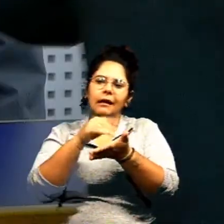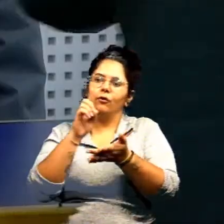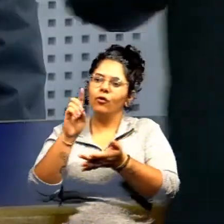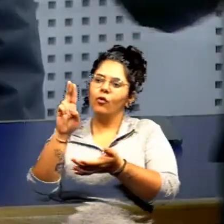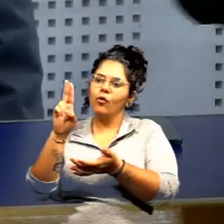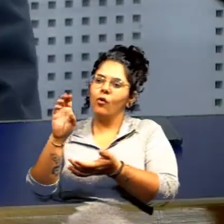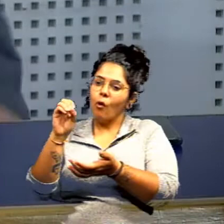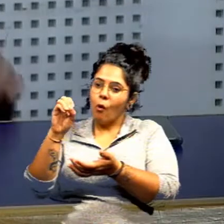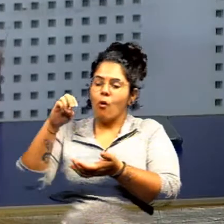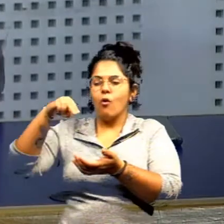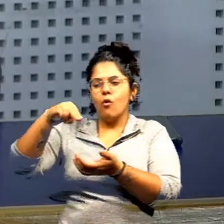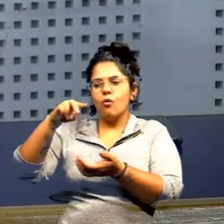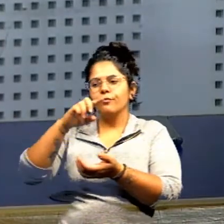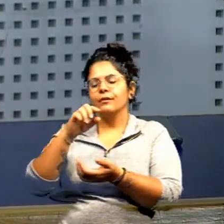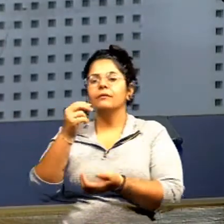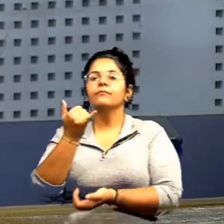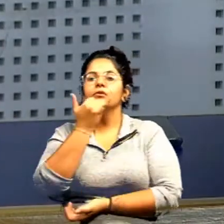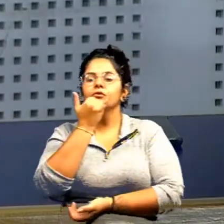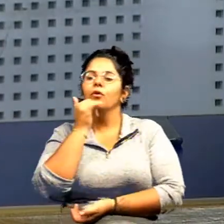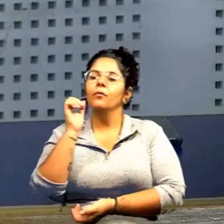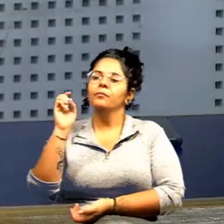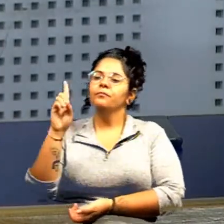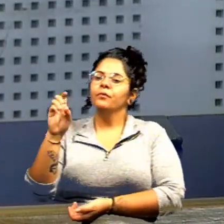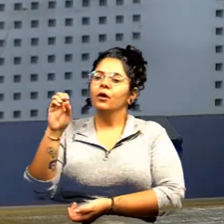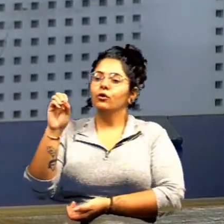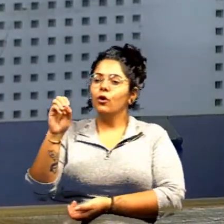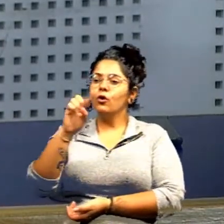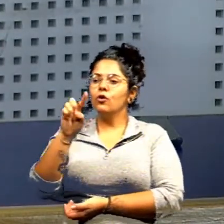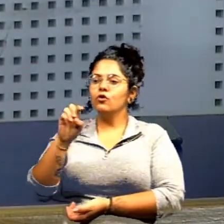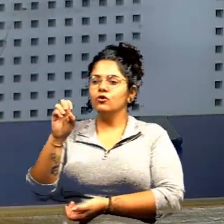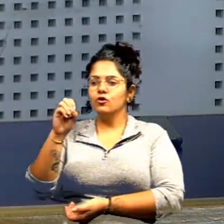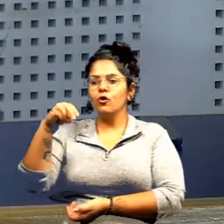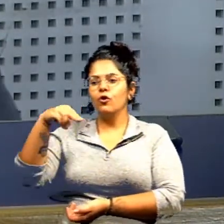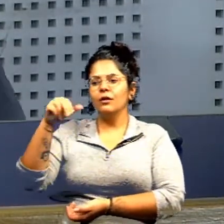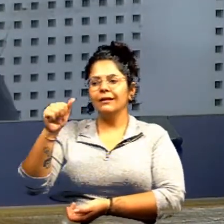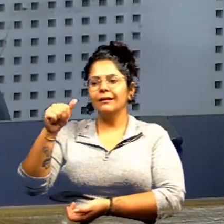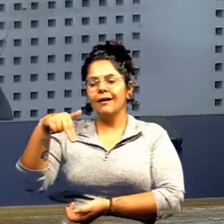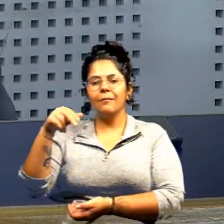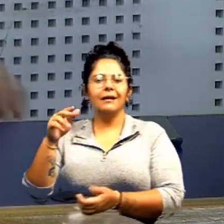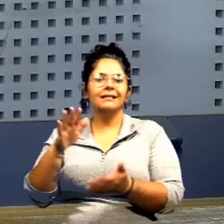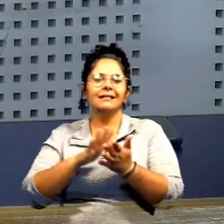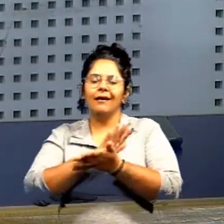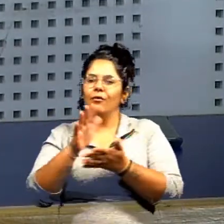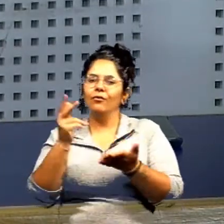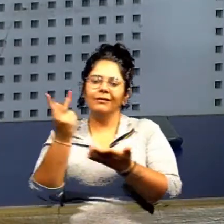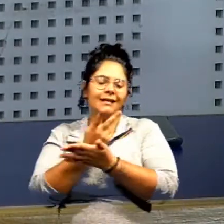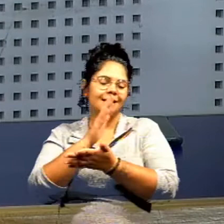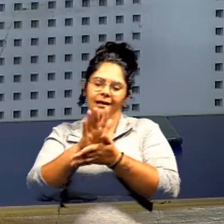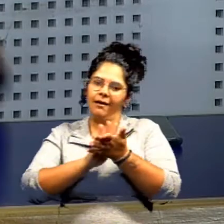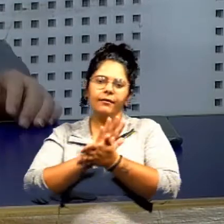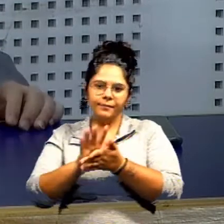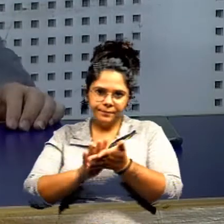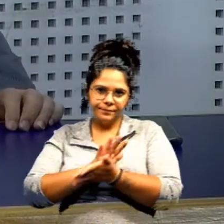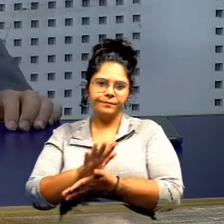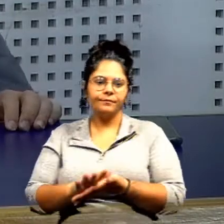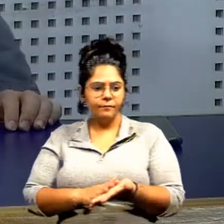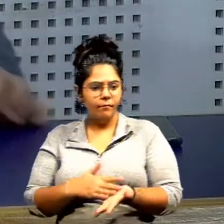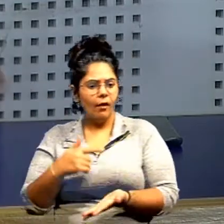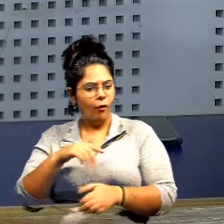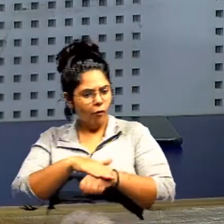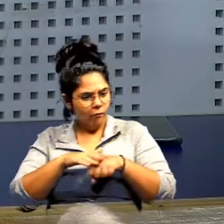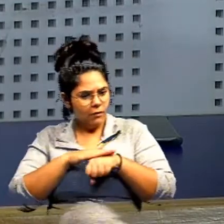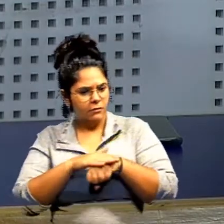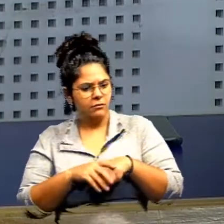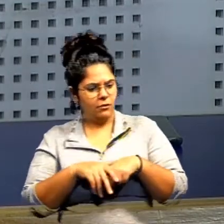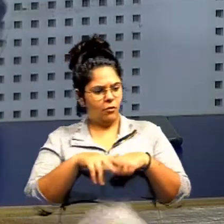mandato e até hoje essas máquinas não chegaram. Eu estive também no prefeito com o pessoal que tinha feito uma parceria